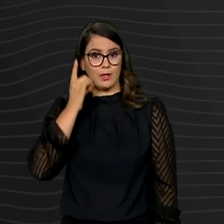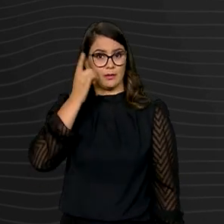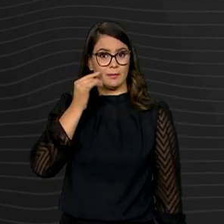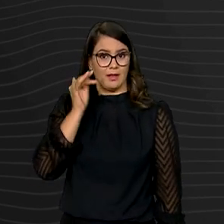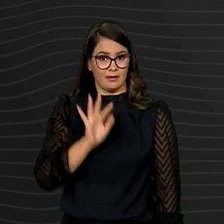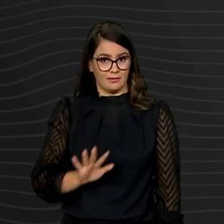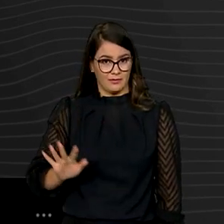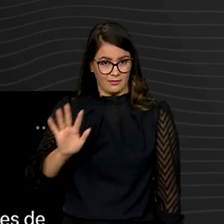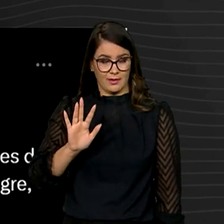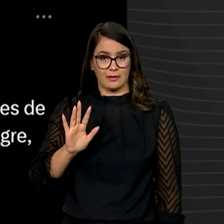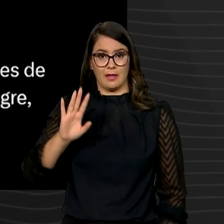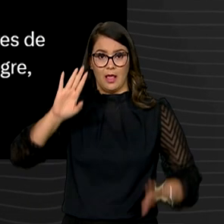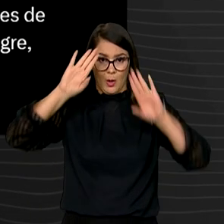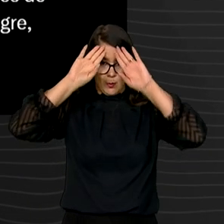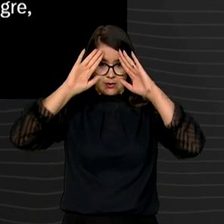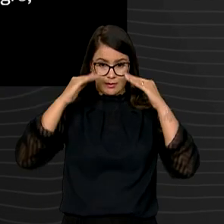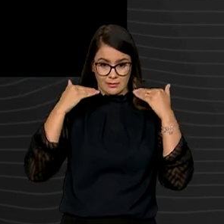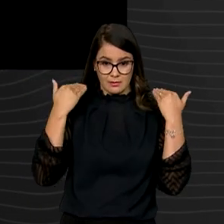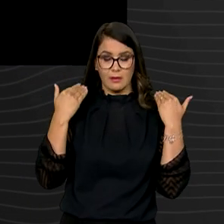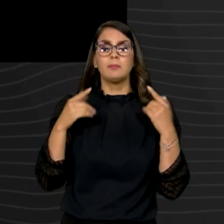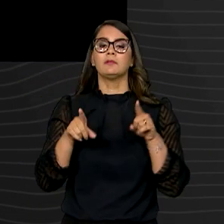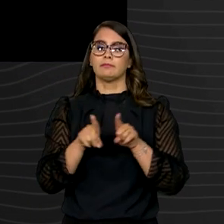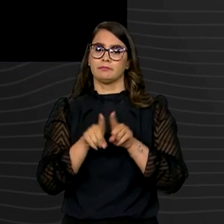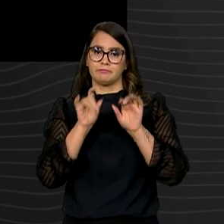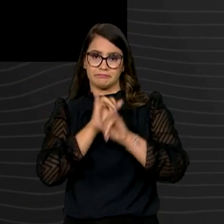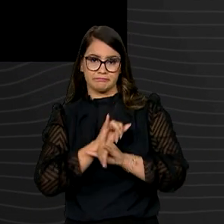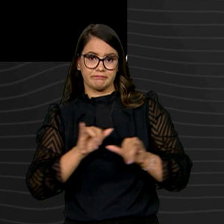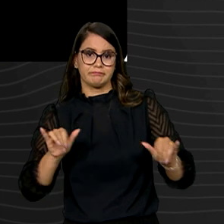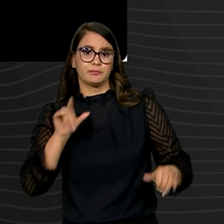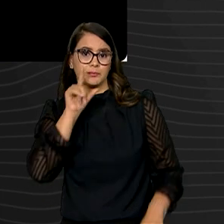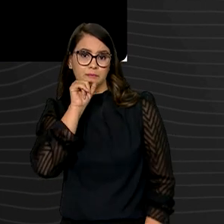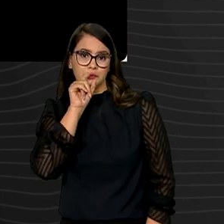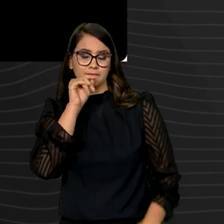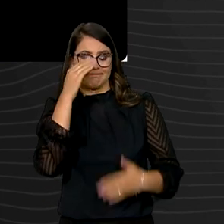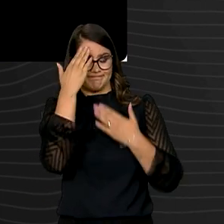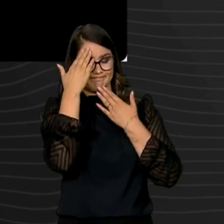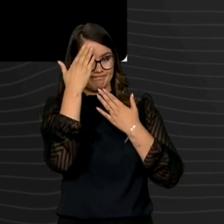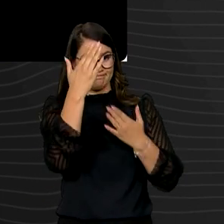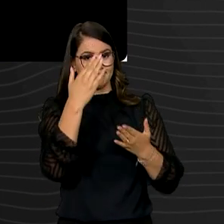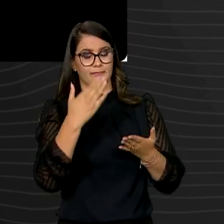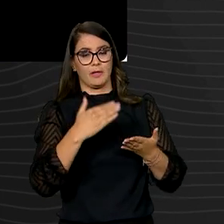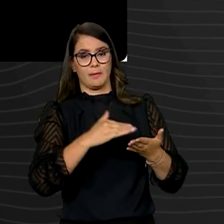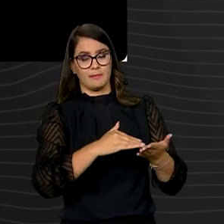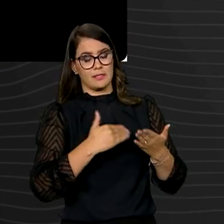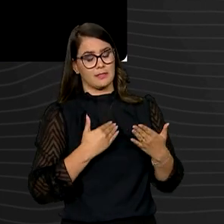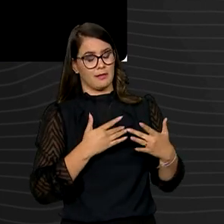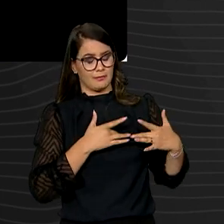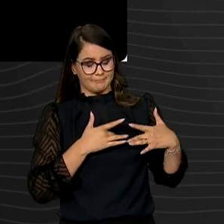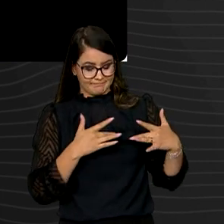Samia Bonfim, também se manifestou pelo Twitter e agradeceu as mensagens de solidariedade.